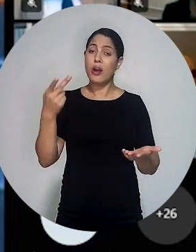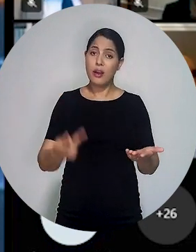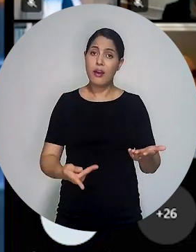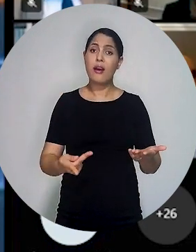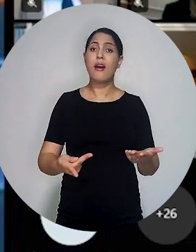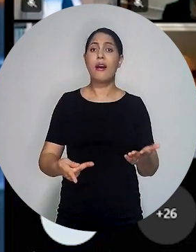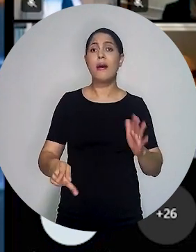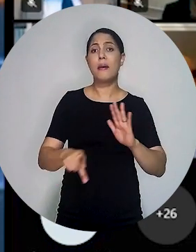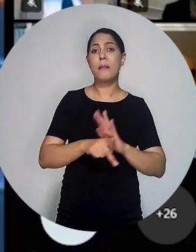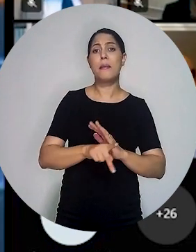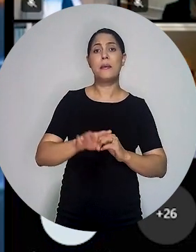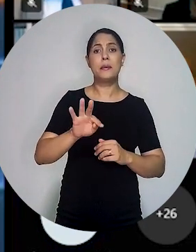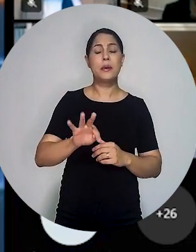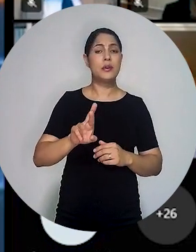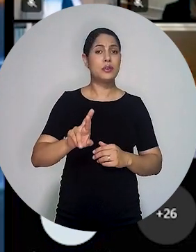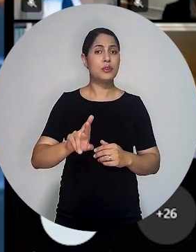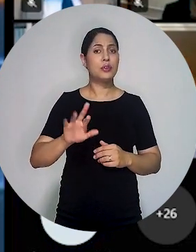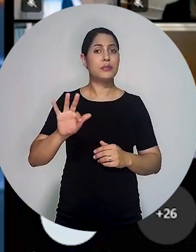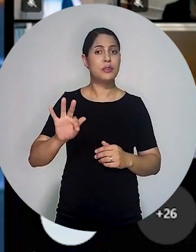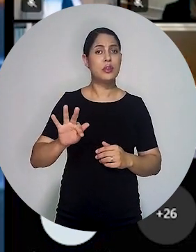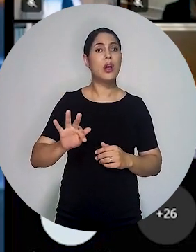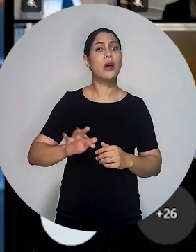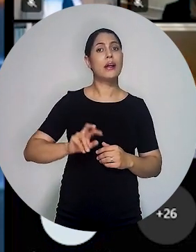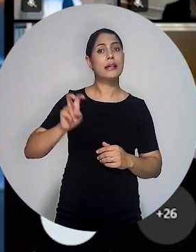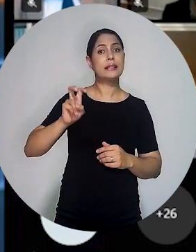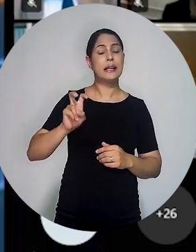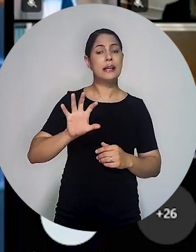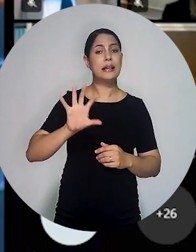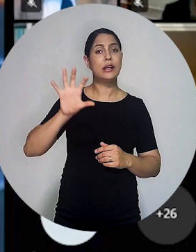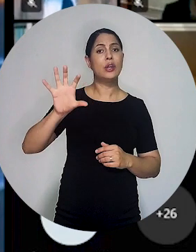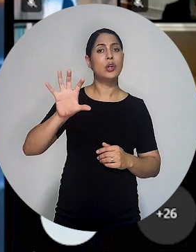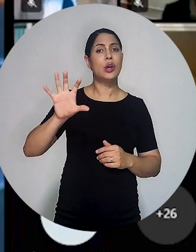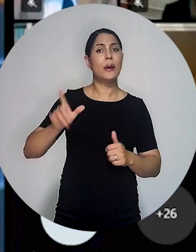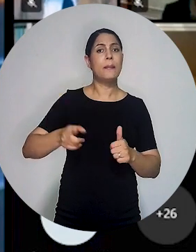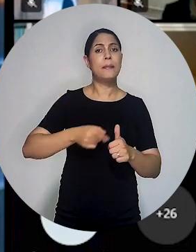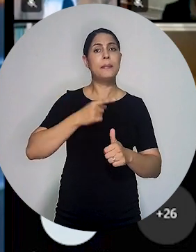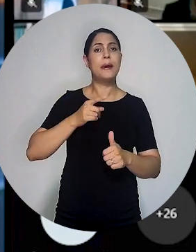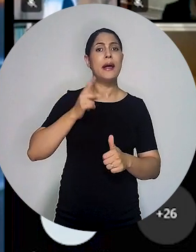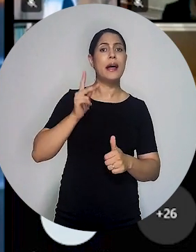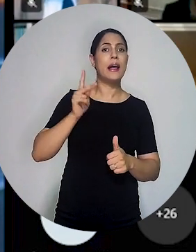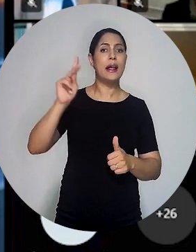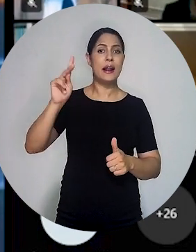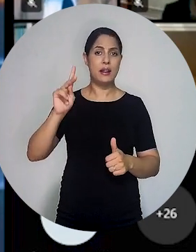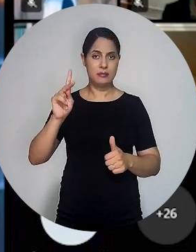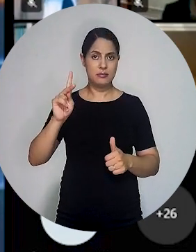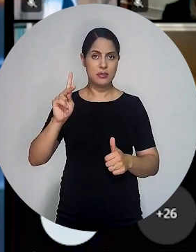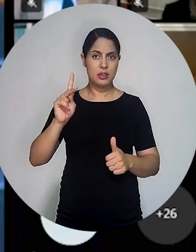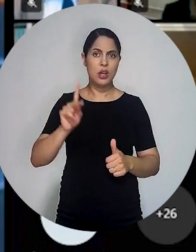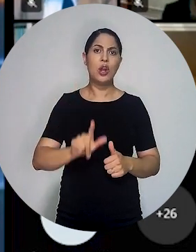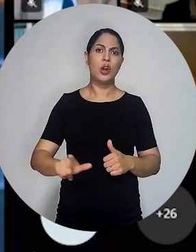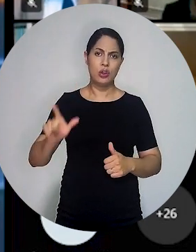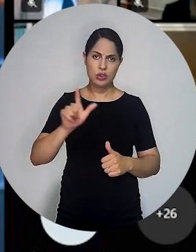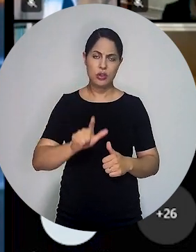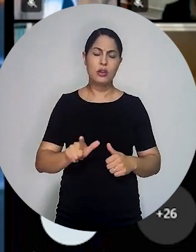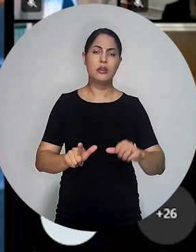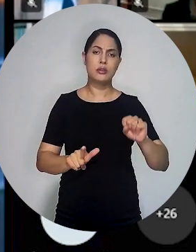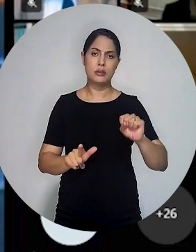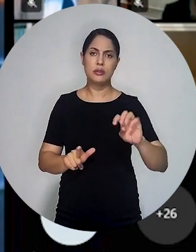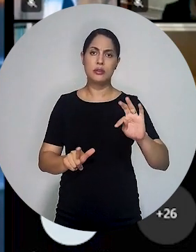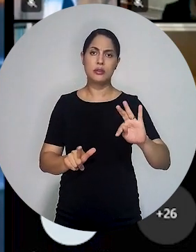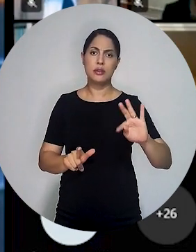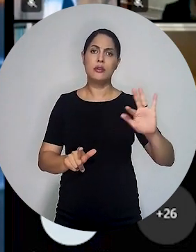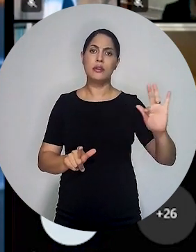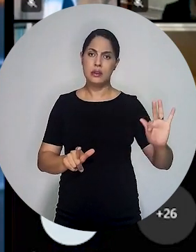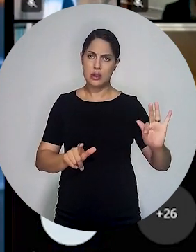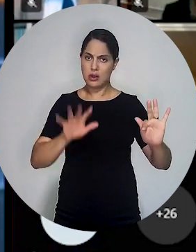Tribunal, e esse foi um critério adotado pelo Tribunal Regional Federal da Quinta Região para definição da primeira vaga ímpar